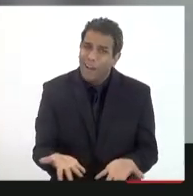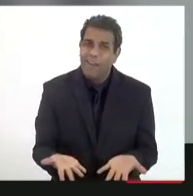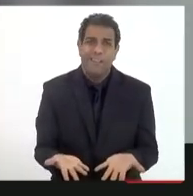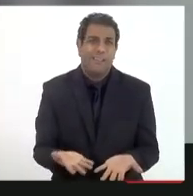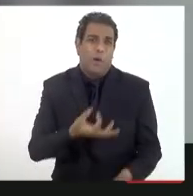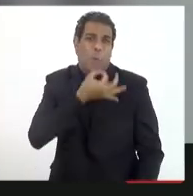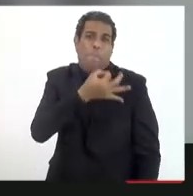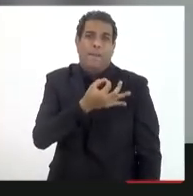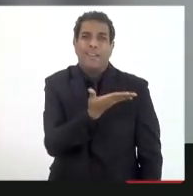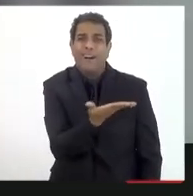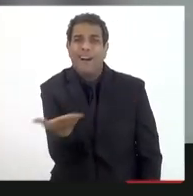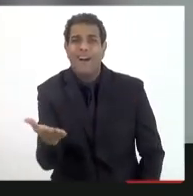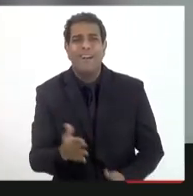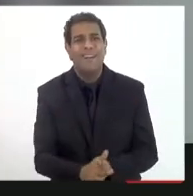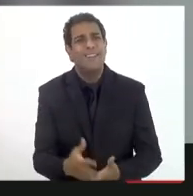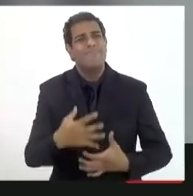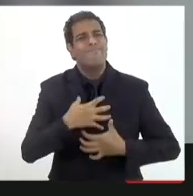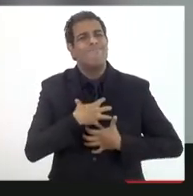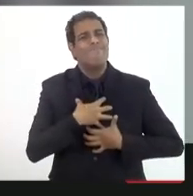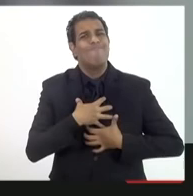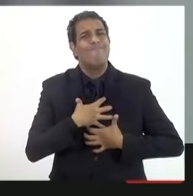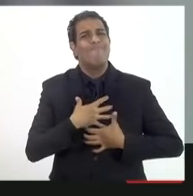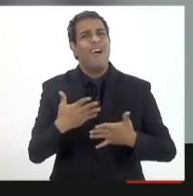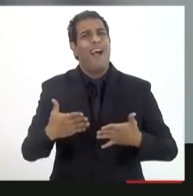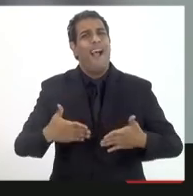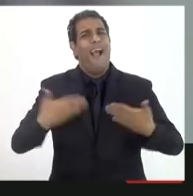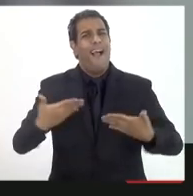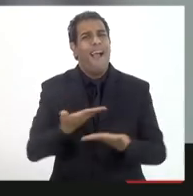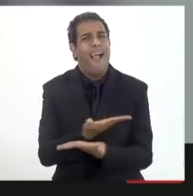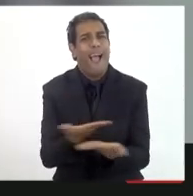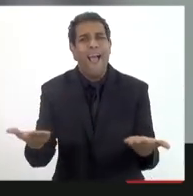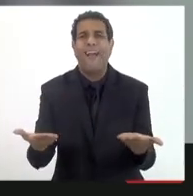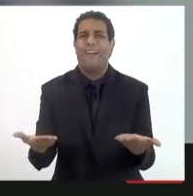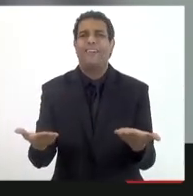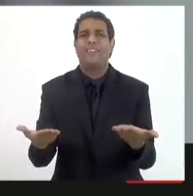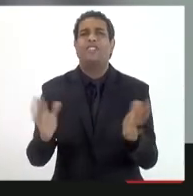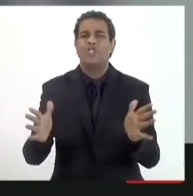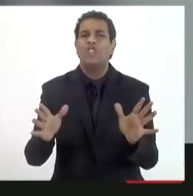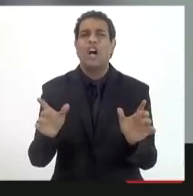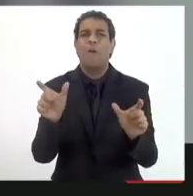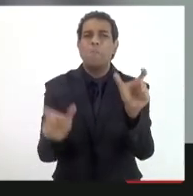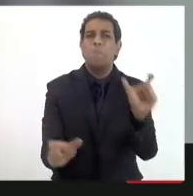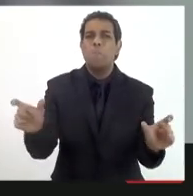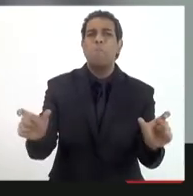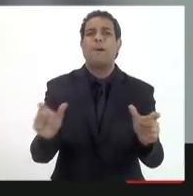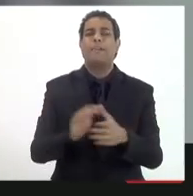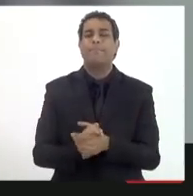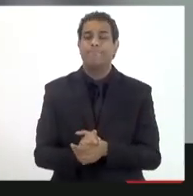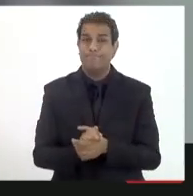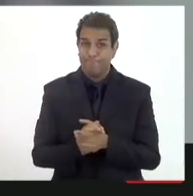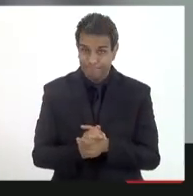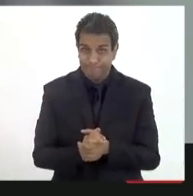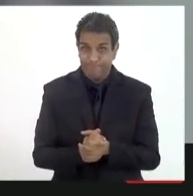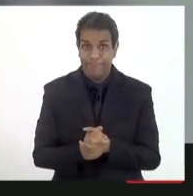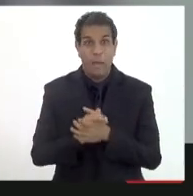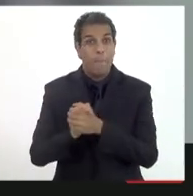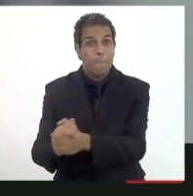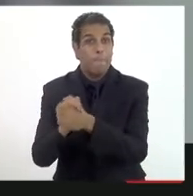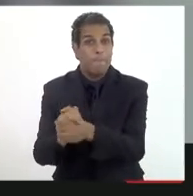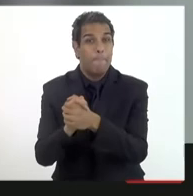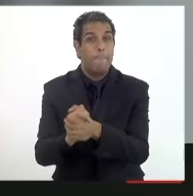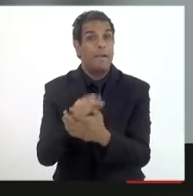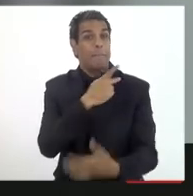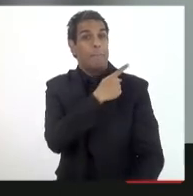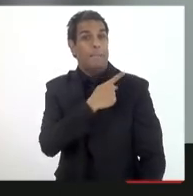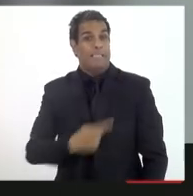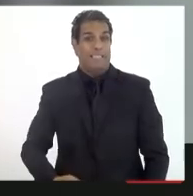comentário que eu queria fazer eu fui muito bem contemplado por várias falas anteriores e queria terminar presidente parabenizando mais uma vez